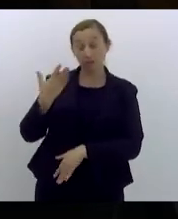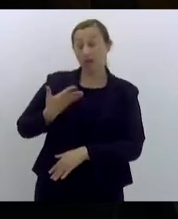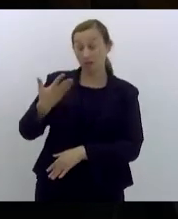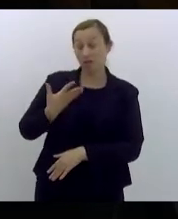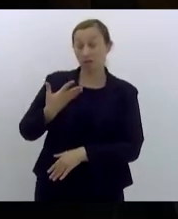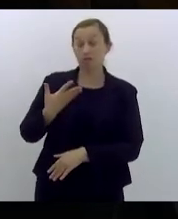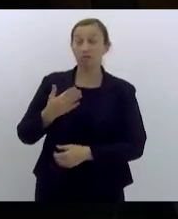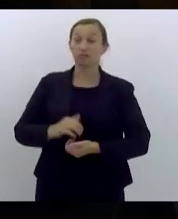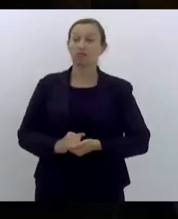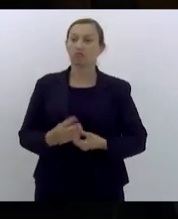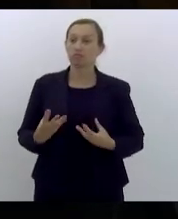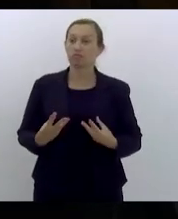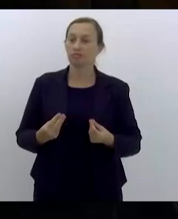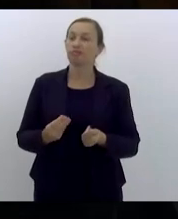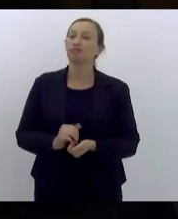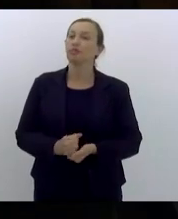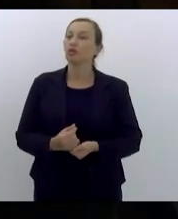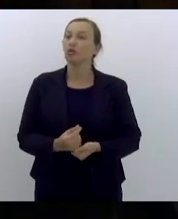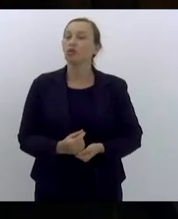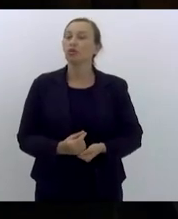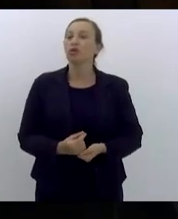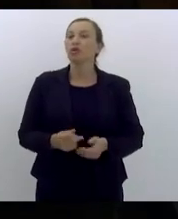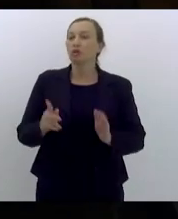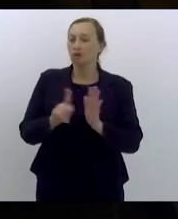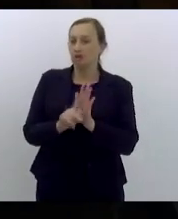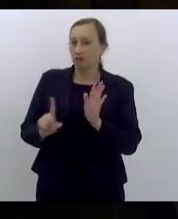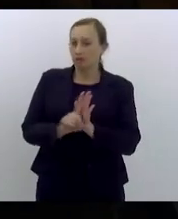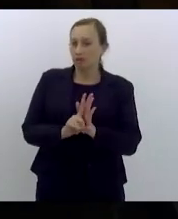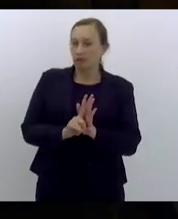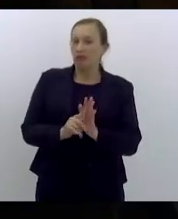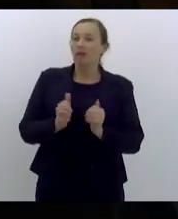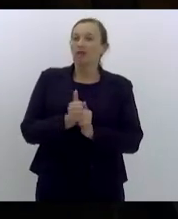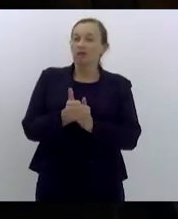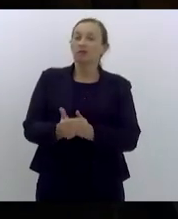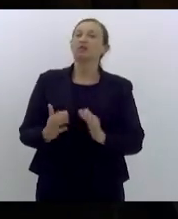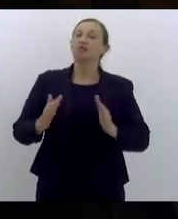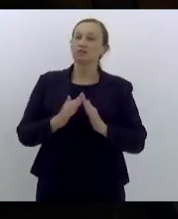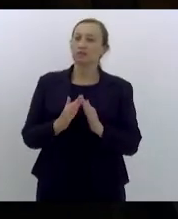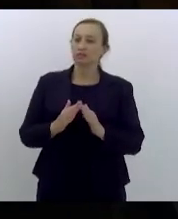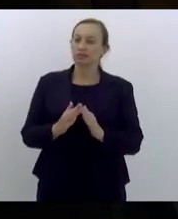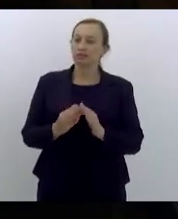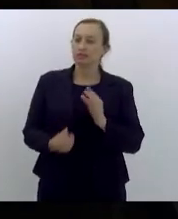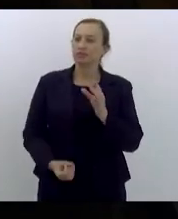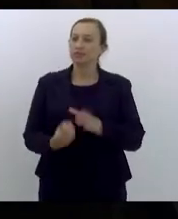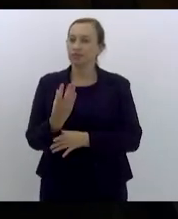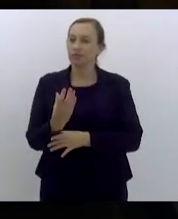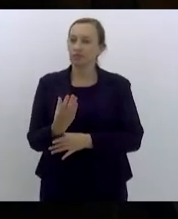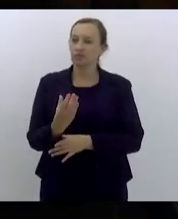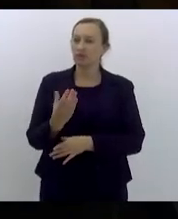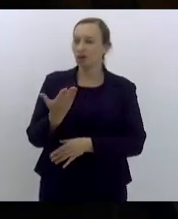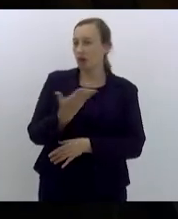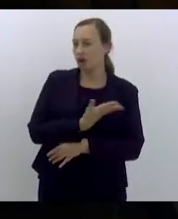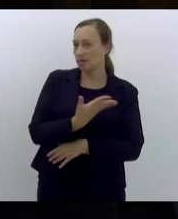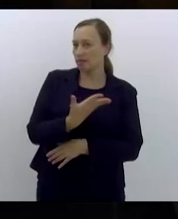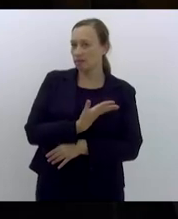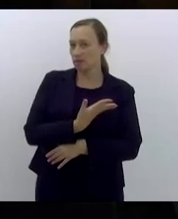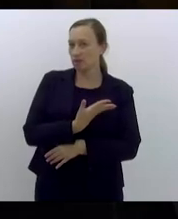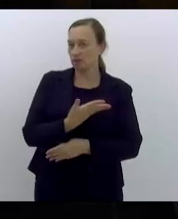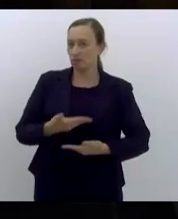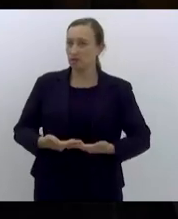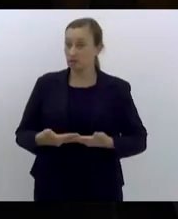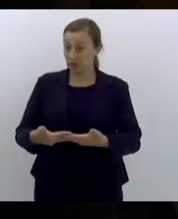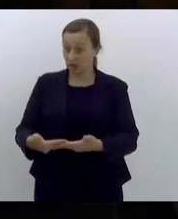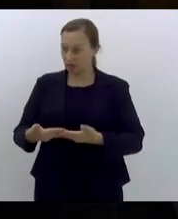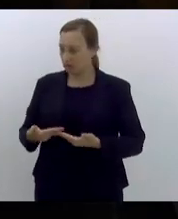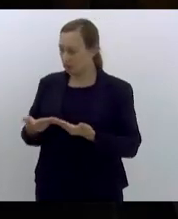sensíveis ao tema o segundo projeto de lei que nós encaminhamos aqui na casa é a criação do selo amigo dos entregadores e